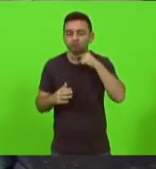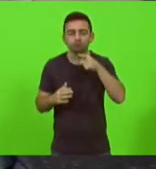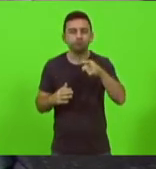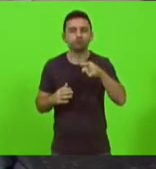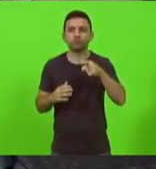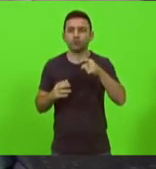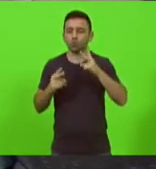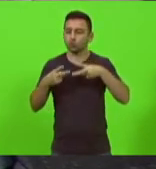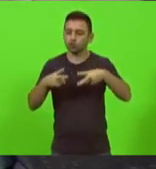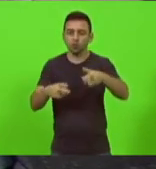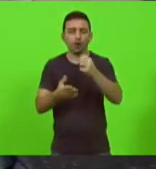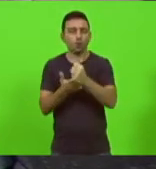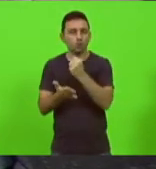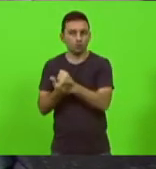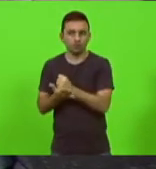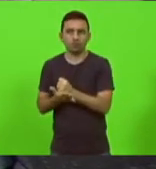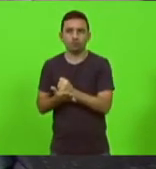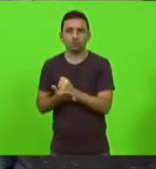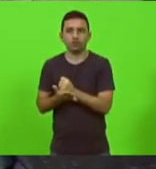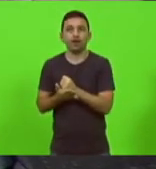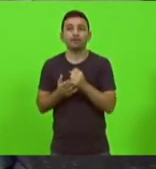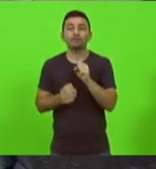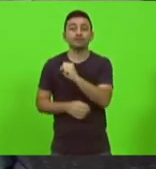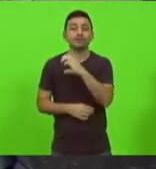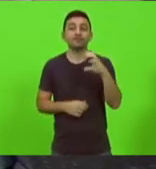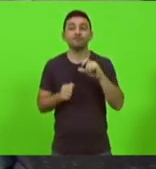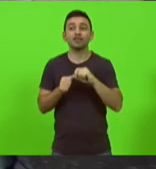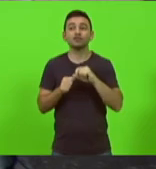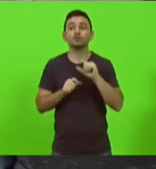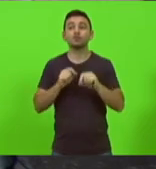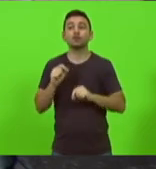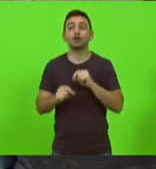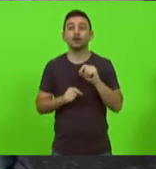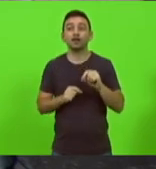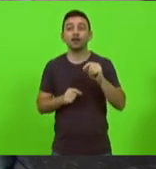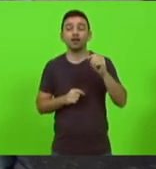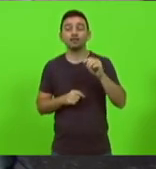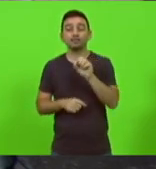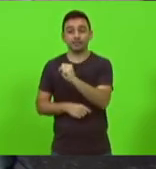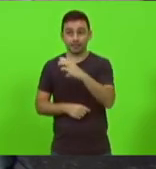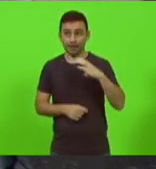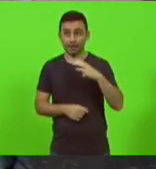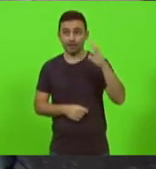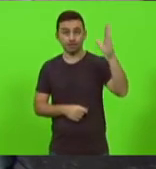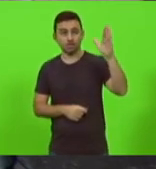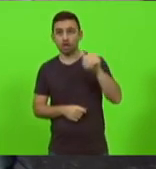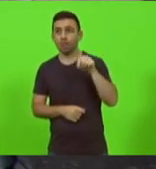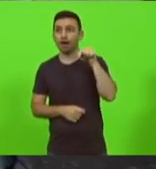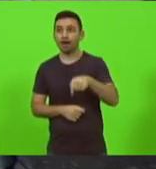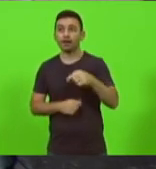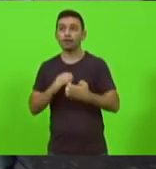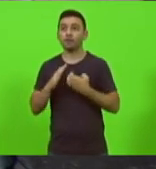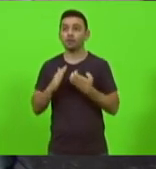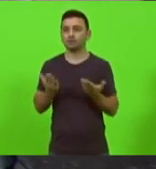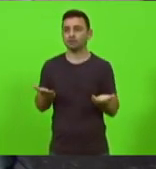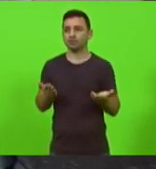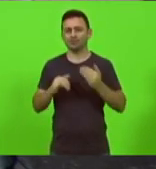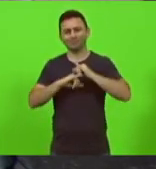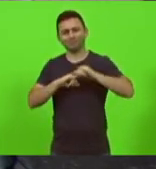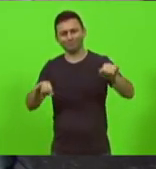contrato e o que Santa Catarina fez contratou e trouxe para cá então eu vivia denunciando